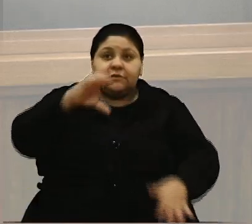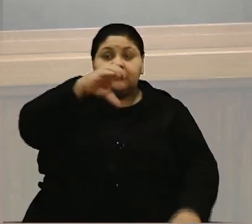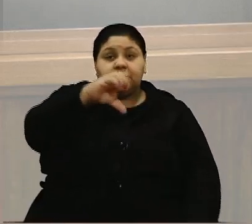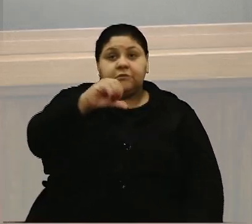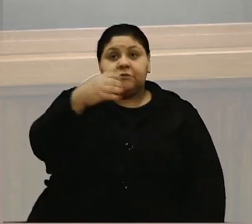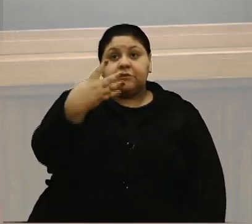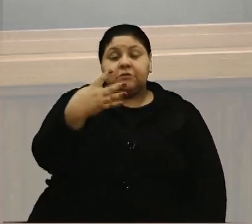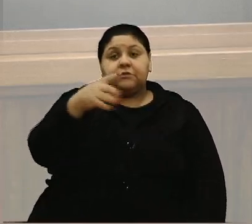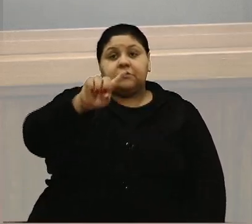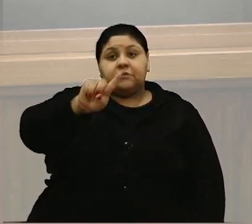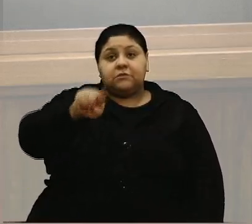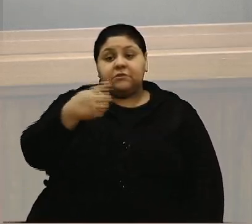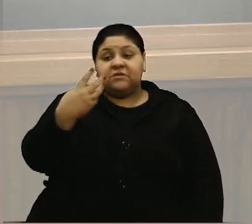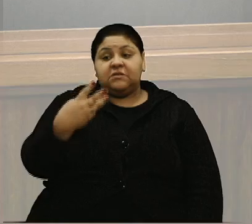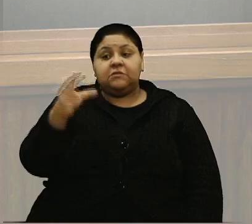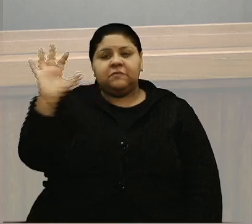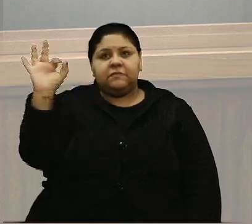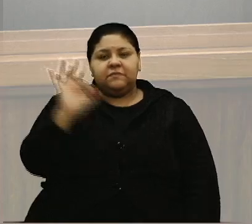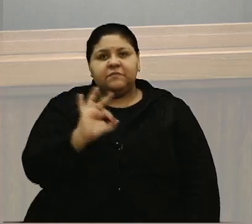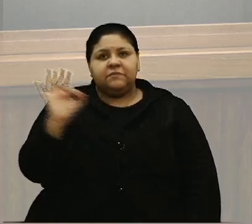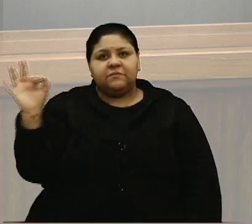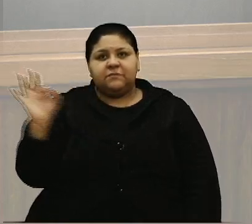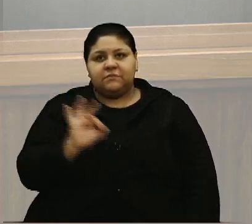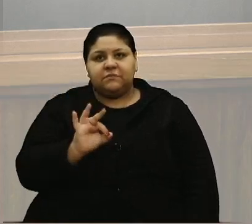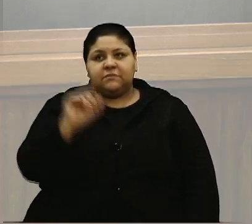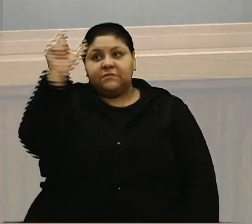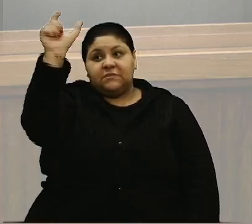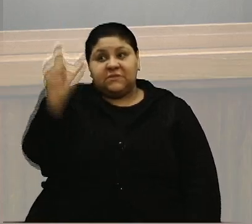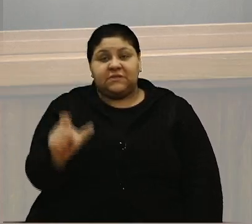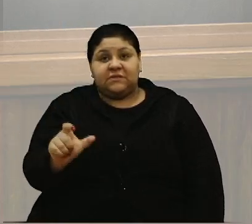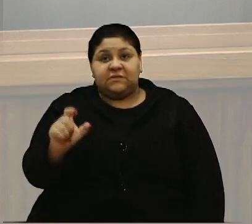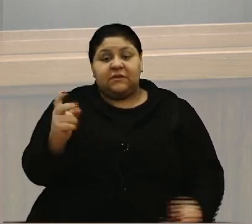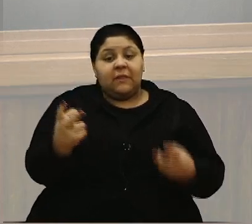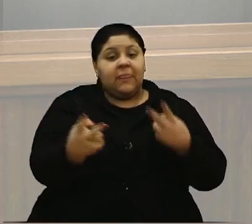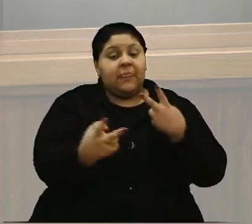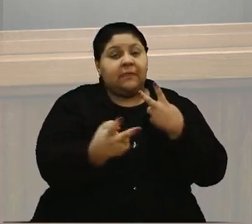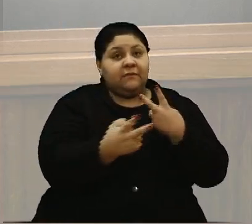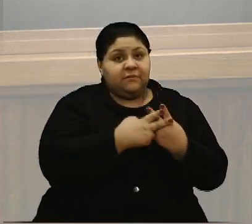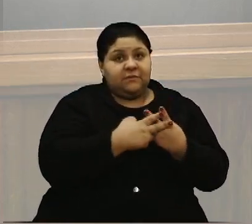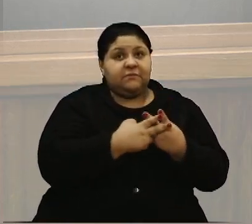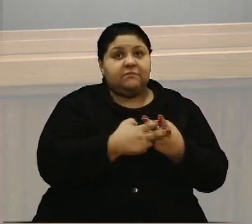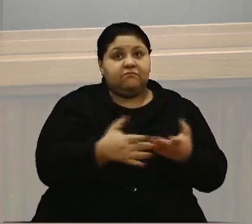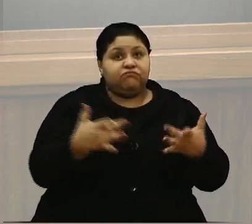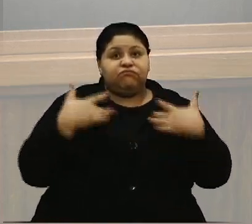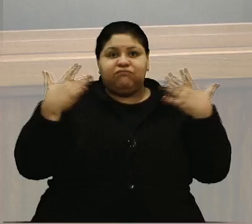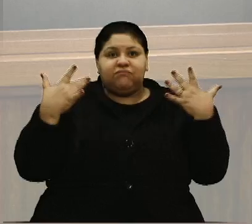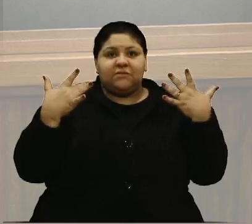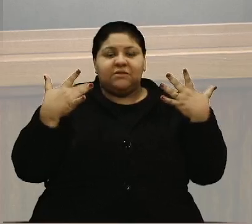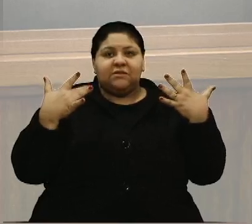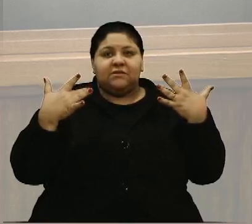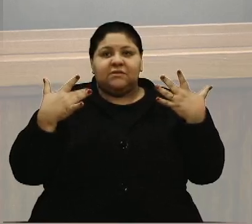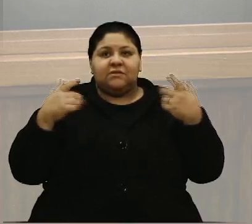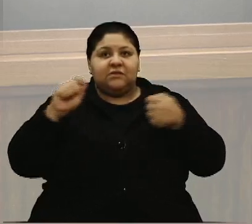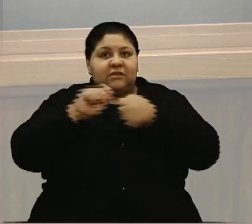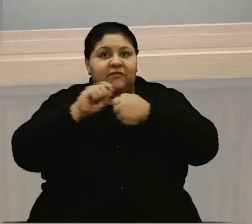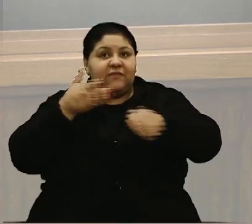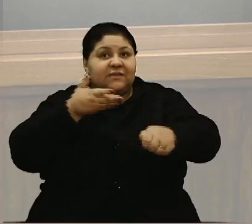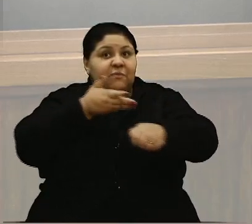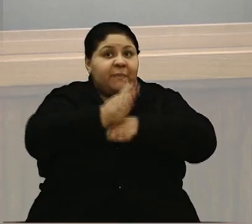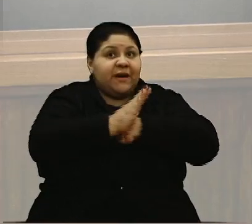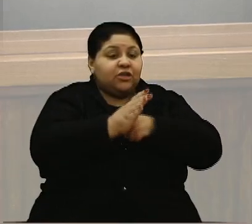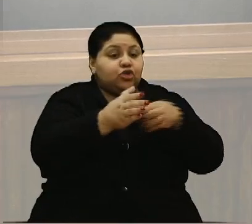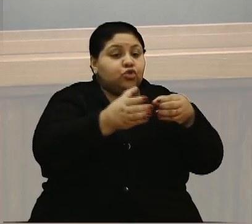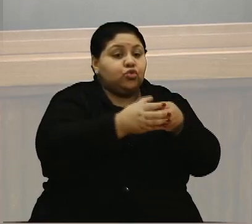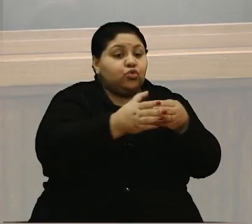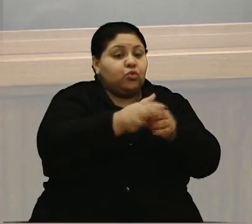94,3% dessas pessoas presas, pasmem, não pertencia ao tráfico organizado.